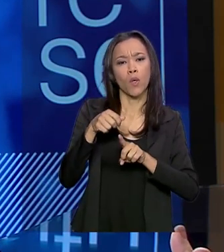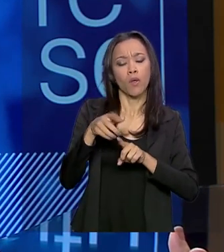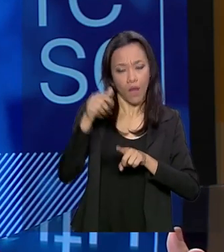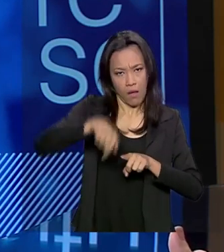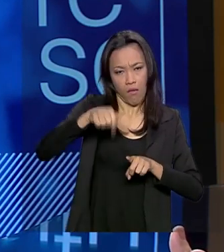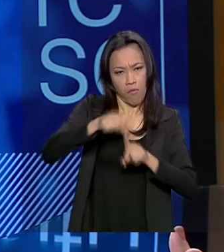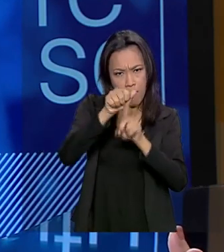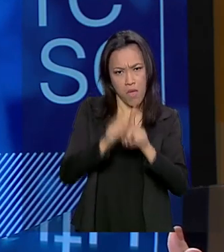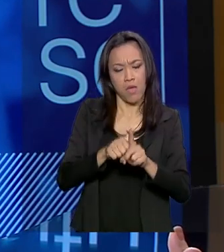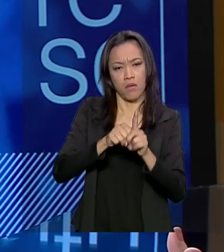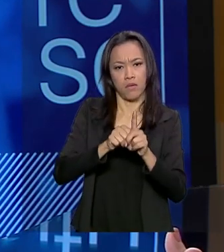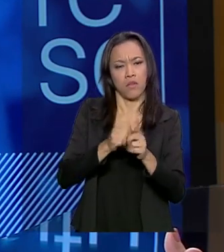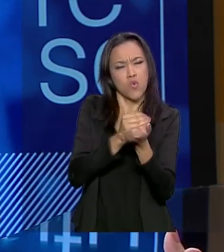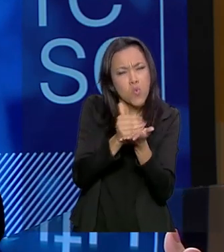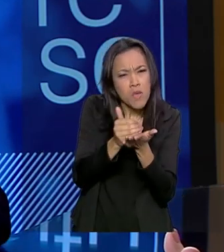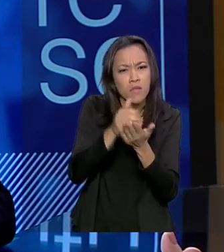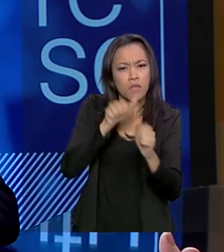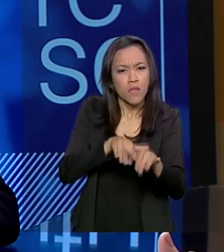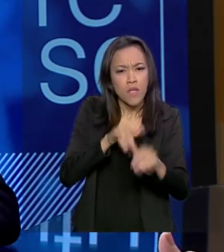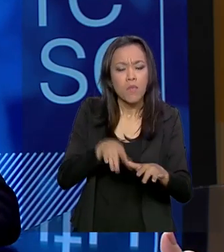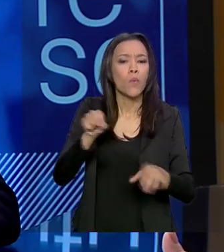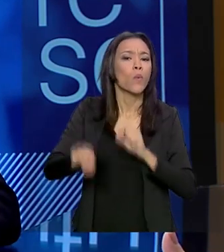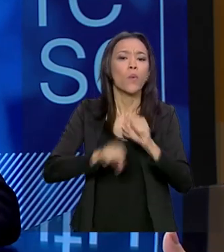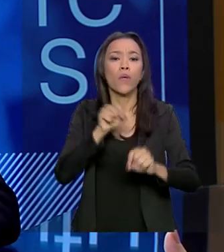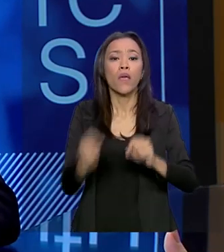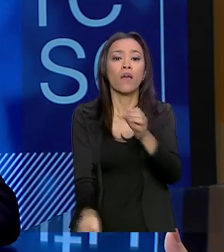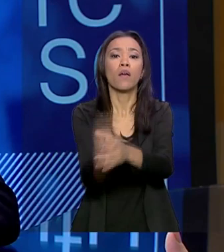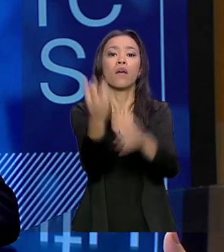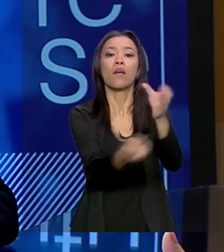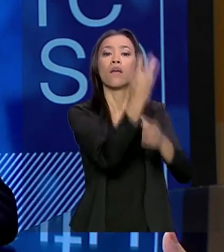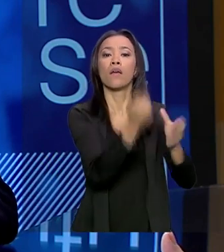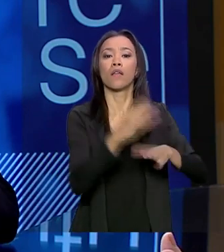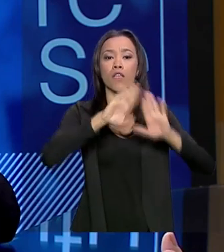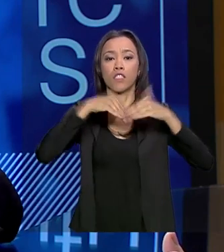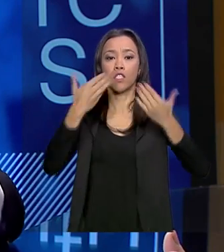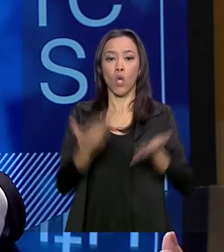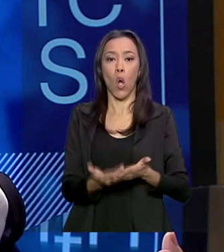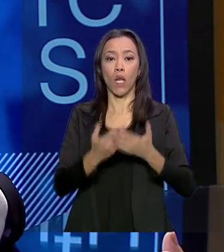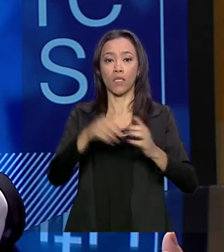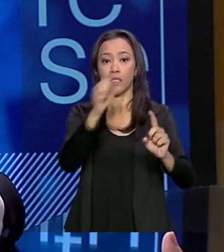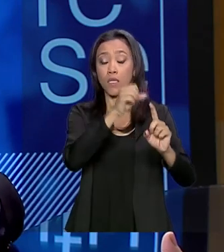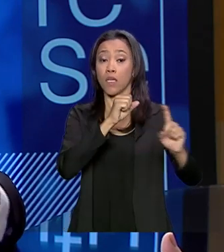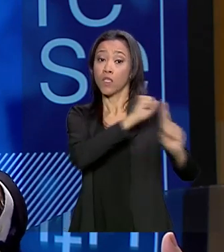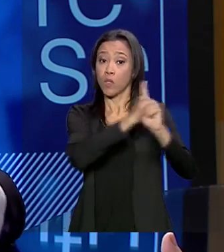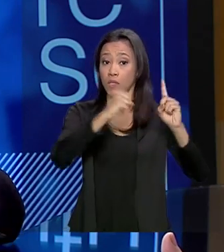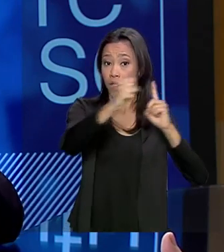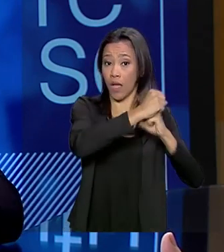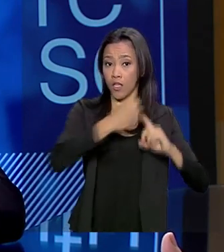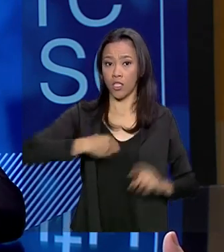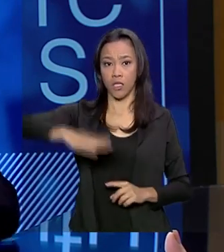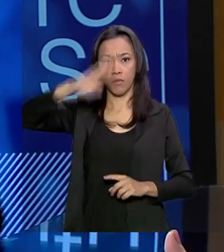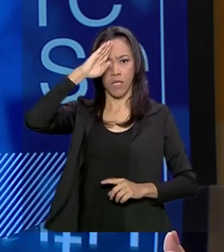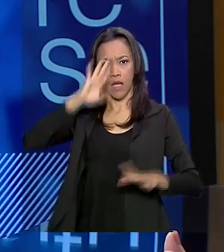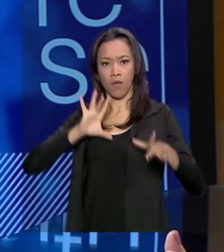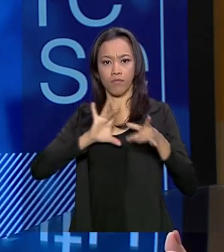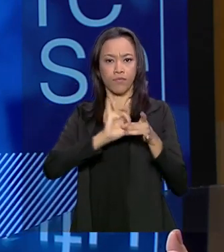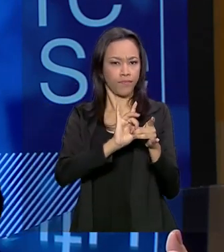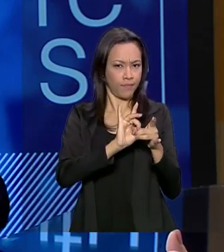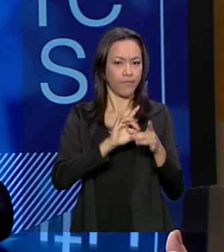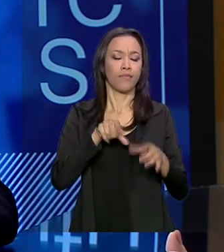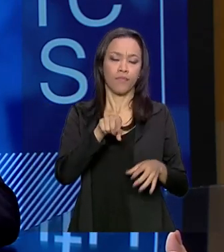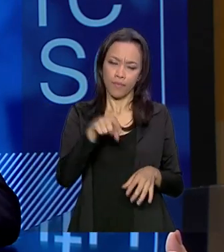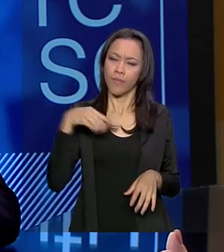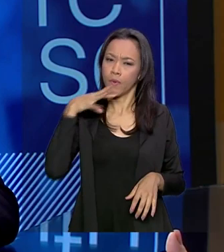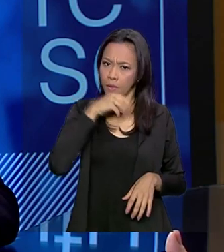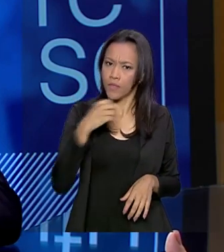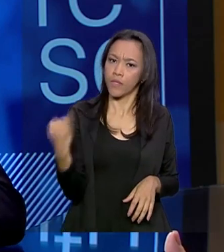presidente Jair Bolsonaro, o programa de implantação das escolas cívico-militares. Um programa, penso eu, fundamental também nessa questão